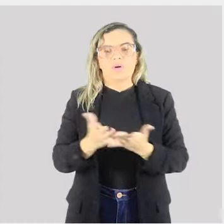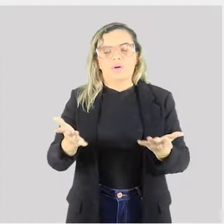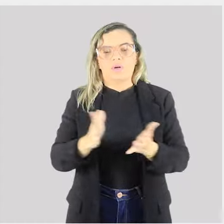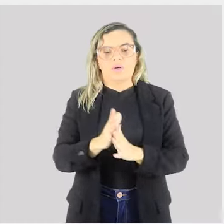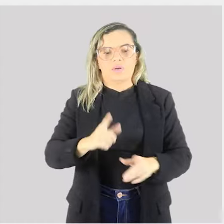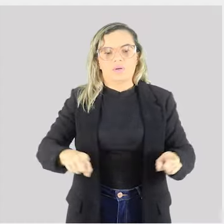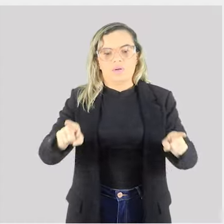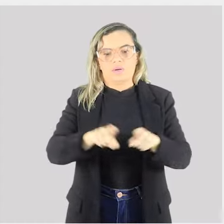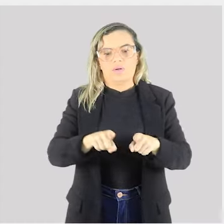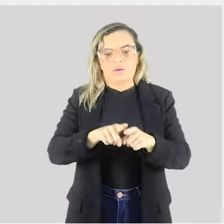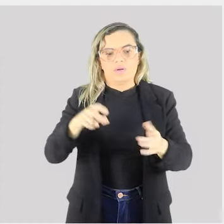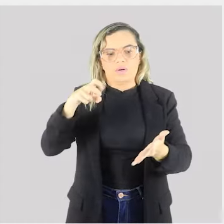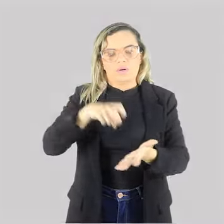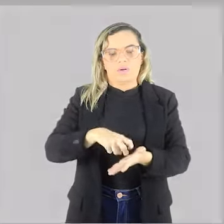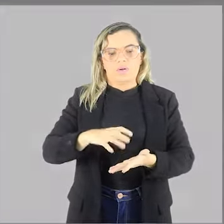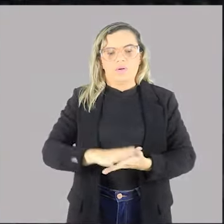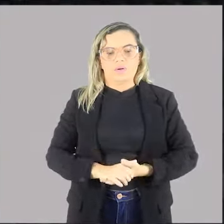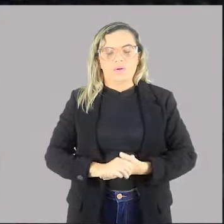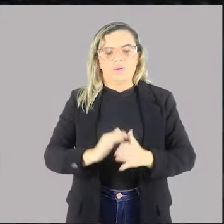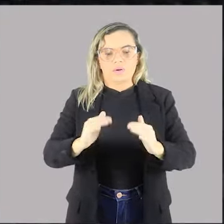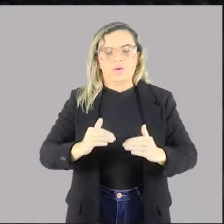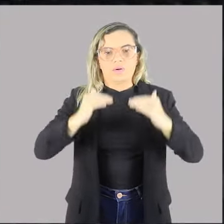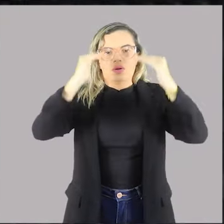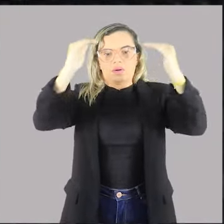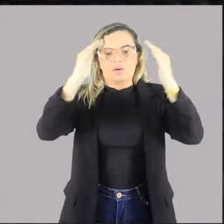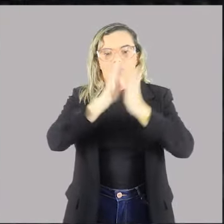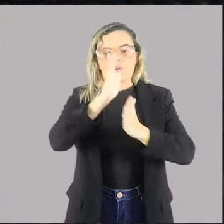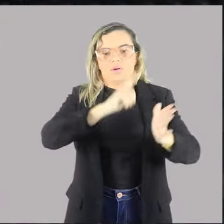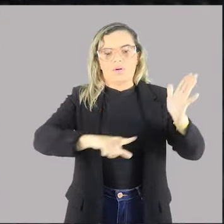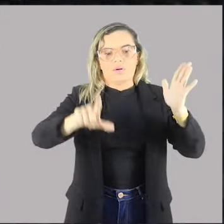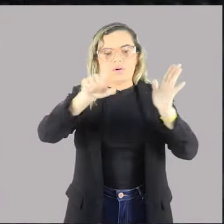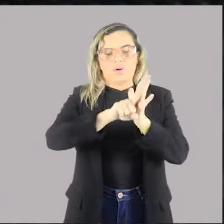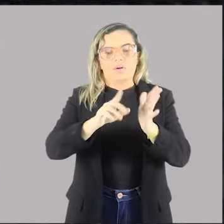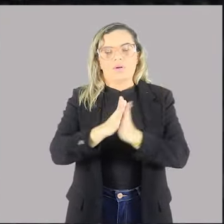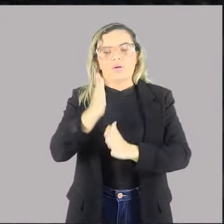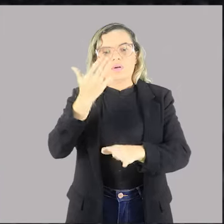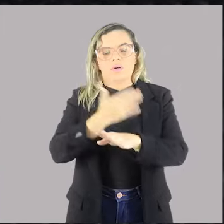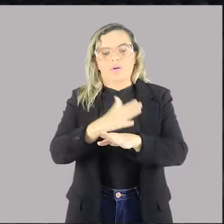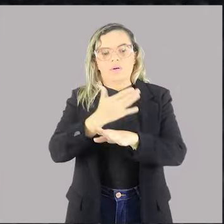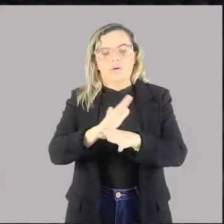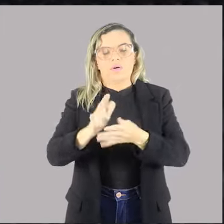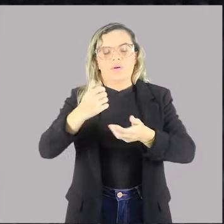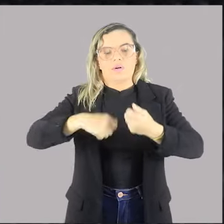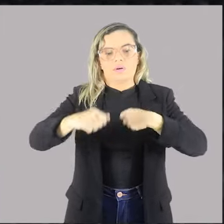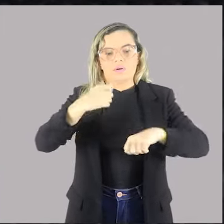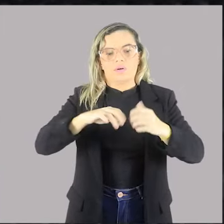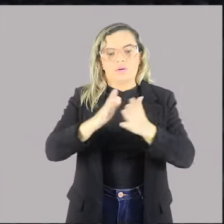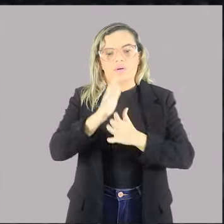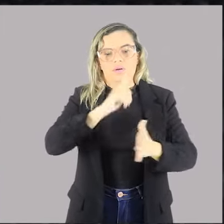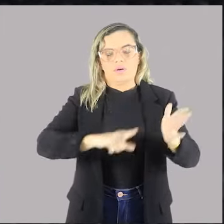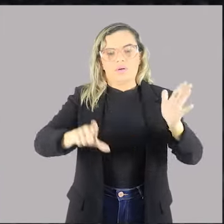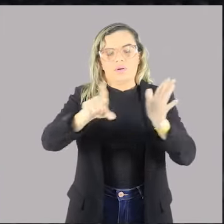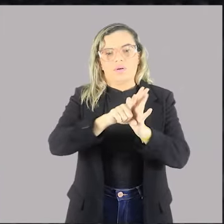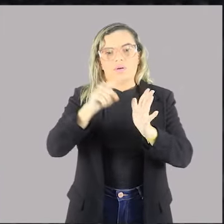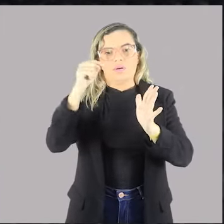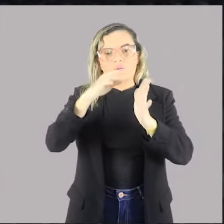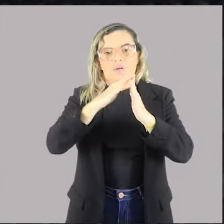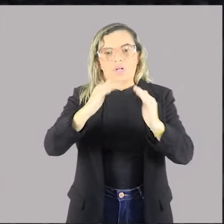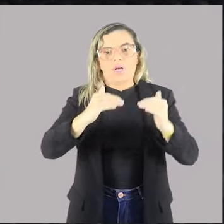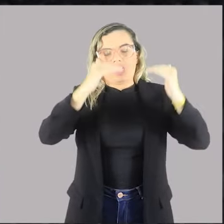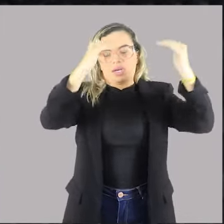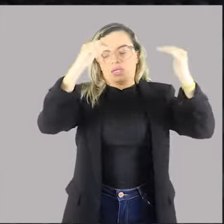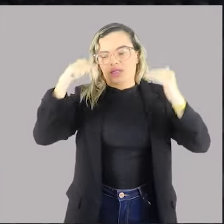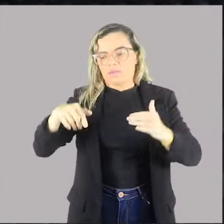criar sanções, certo? Supremacia da lei em face dos atos administrativos. A lei está acima dos atos